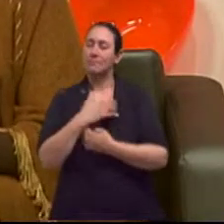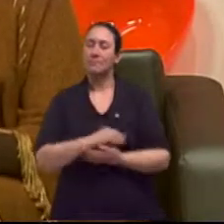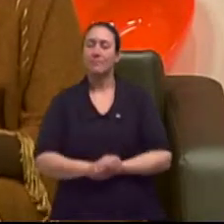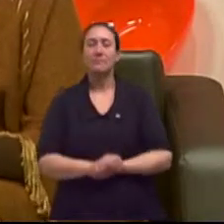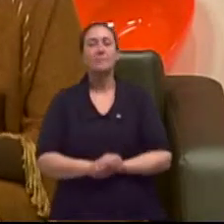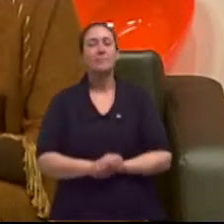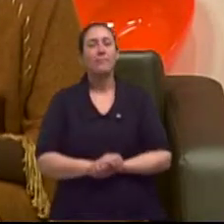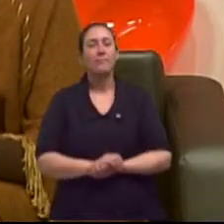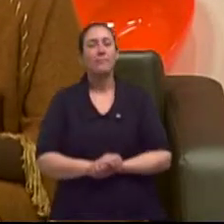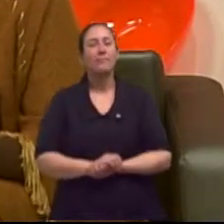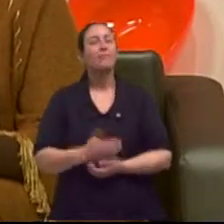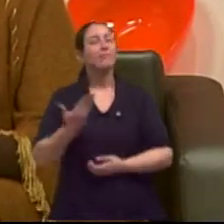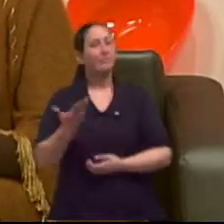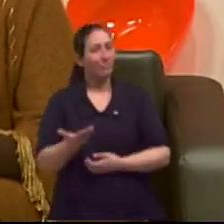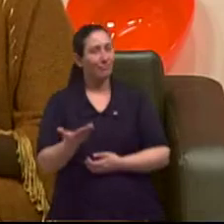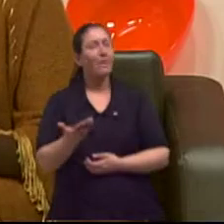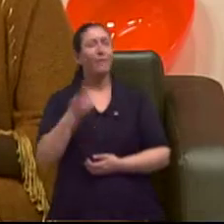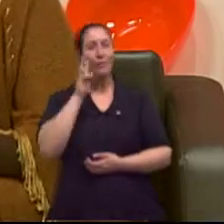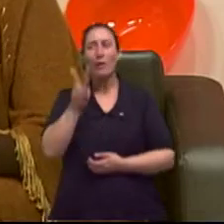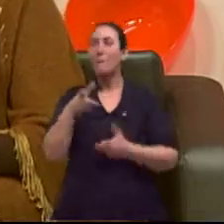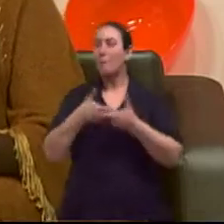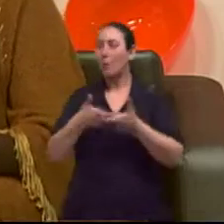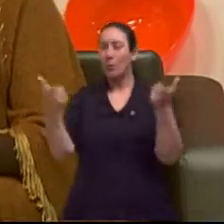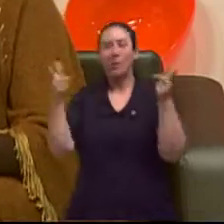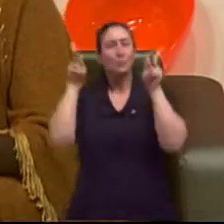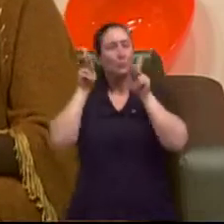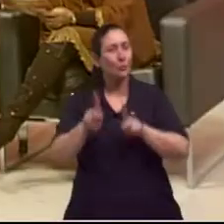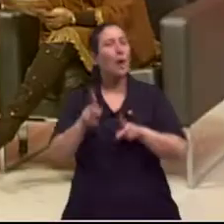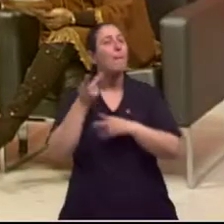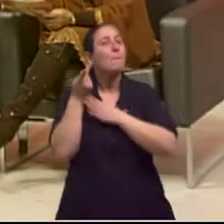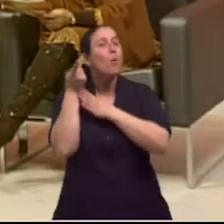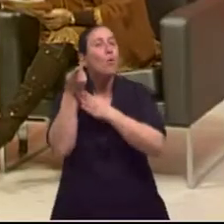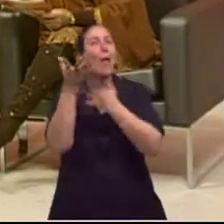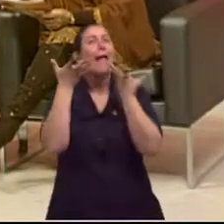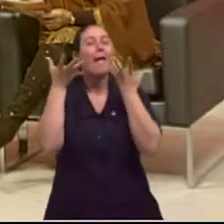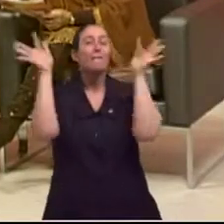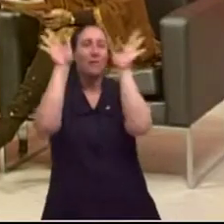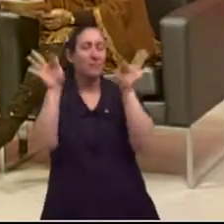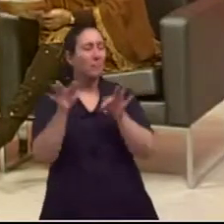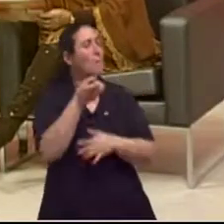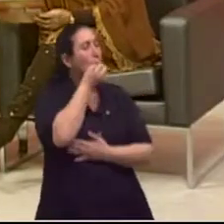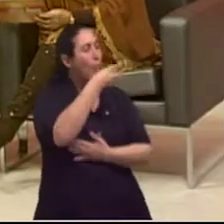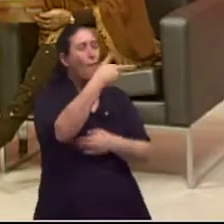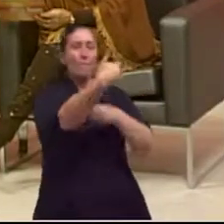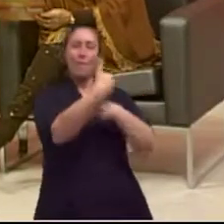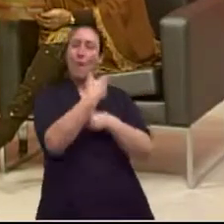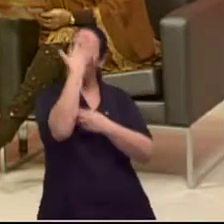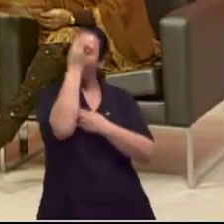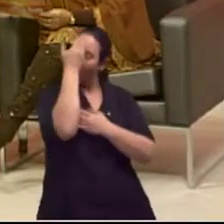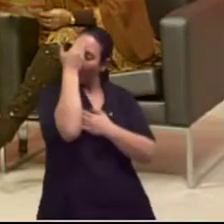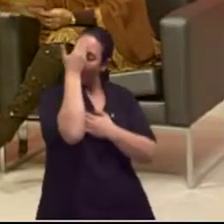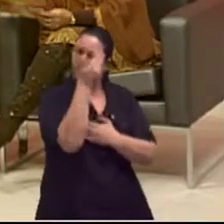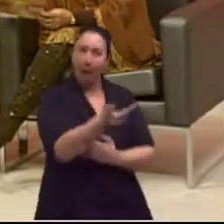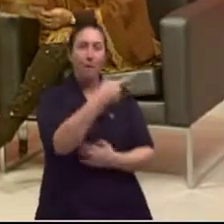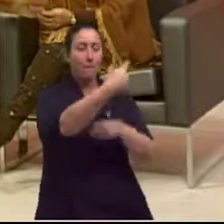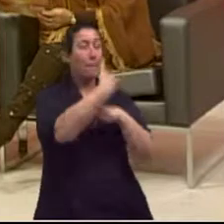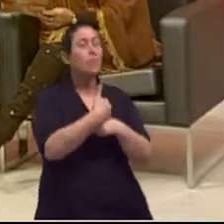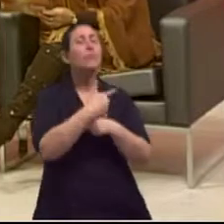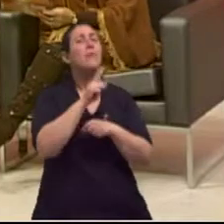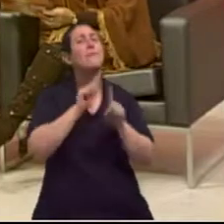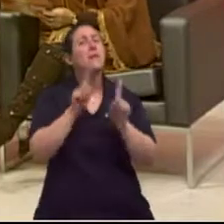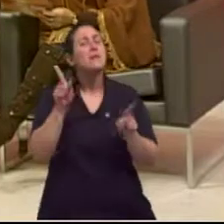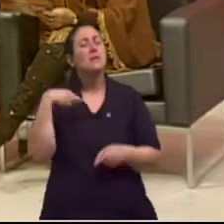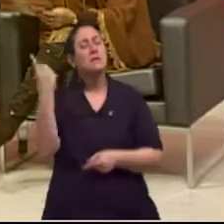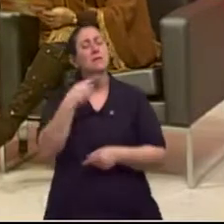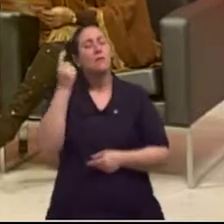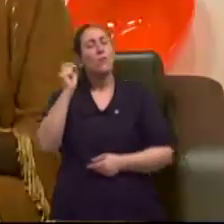É exatamente isso que as pessoas buscam, não é, Mauri? Prazer em ter no programa. o prazer é Isso é muito bom para a gente, não é? Essa questão de ter